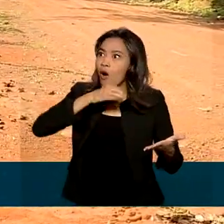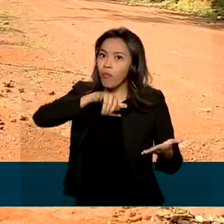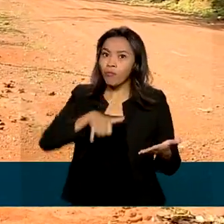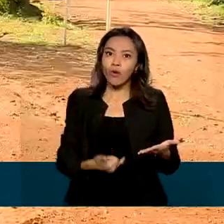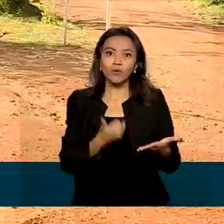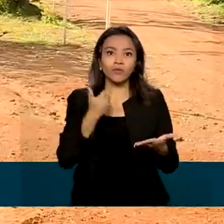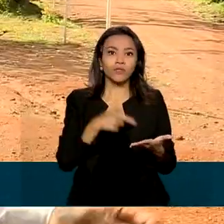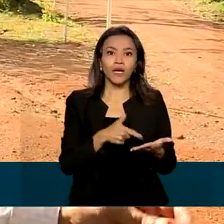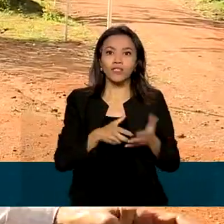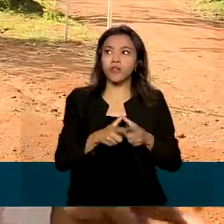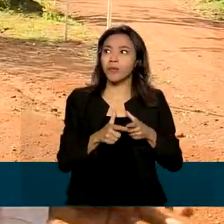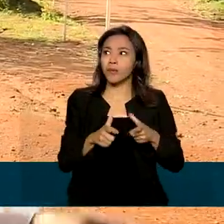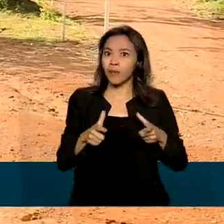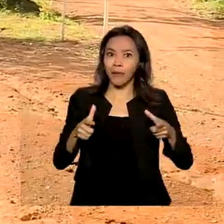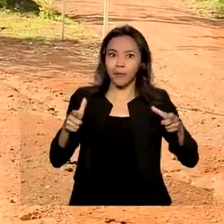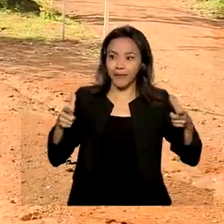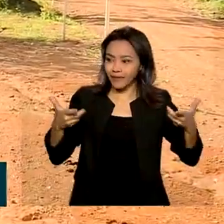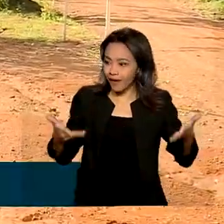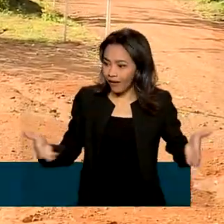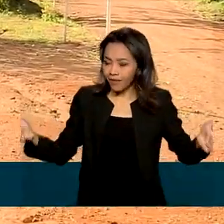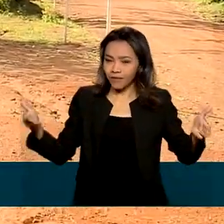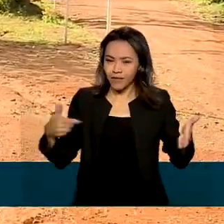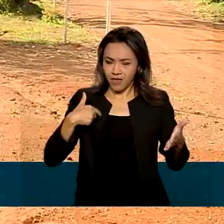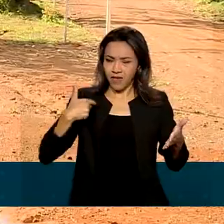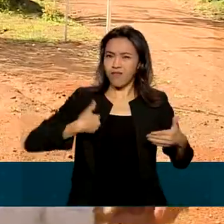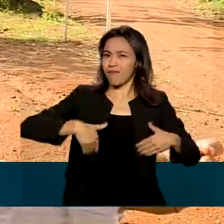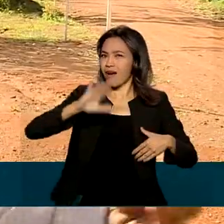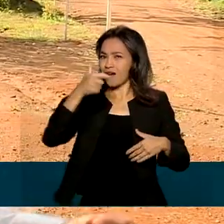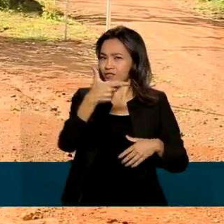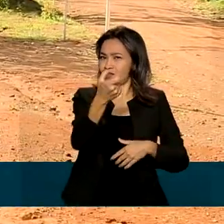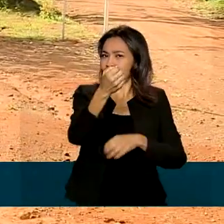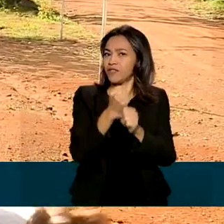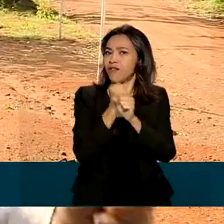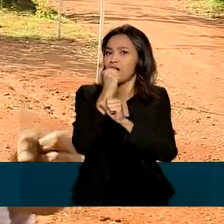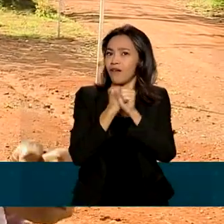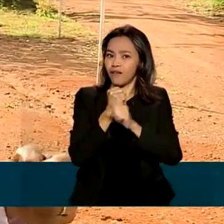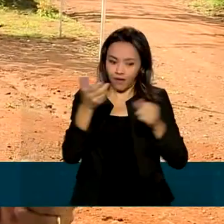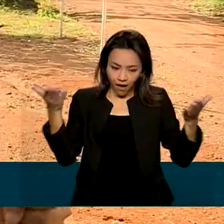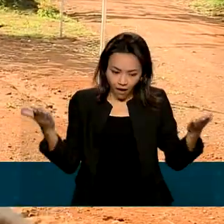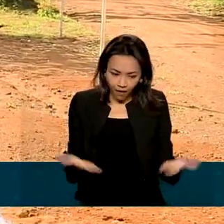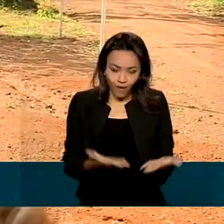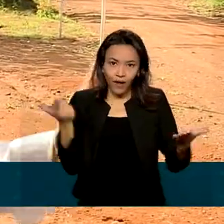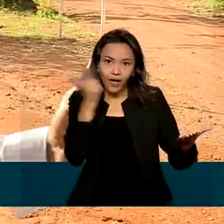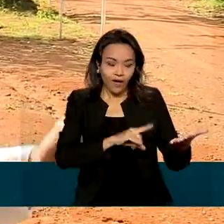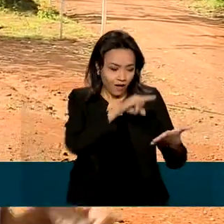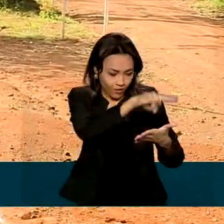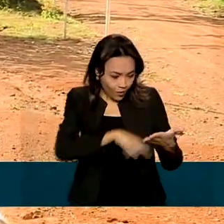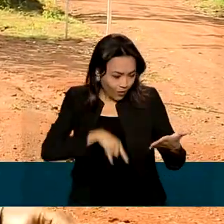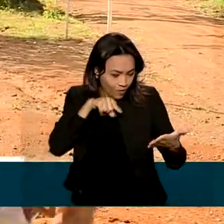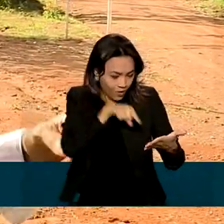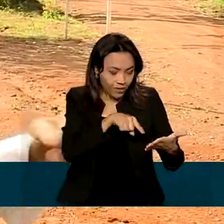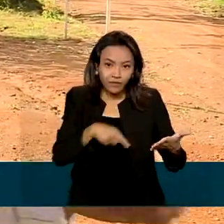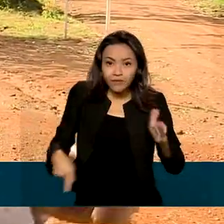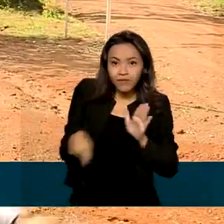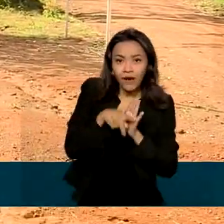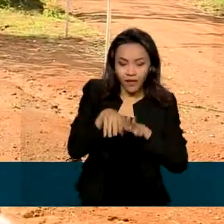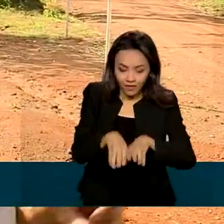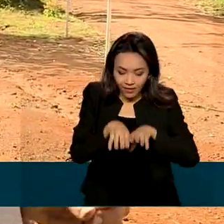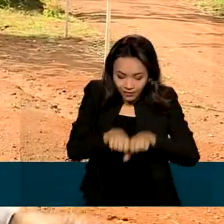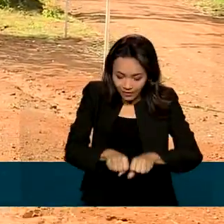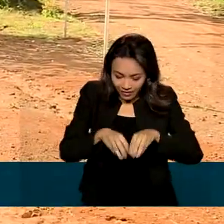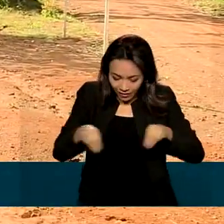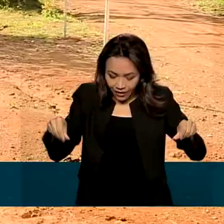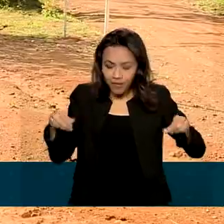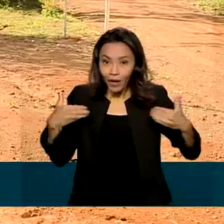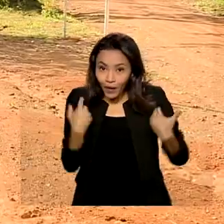crescimento. Nós estamos aqui há mais de 20 anos, agora veio essa regularização que para a gente, para a comunidade,